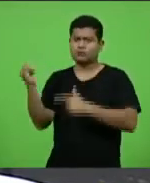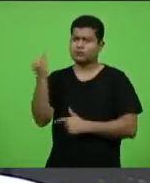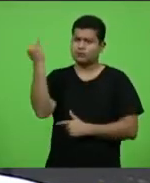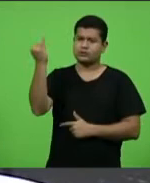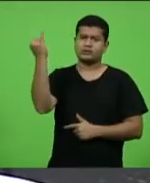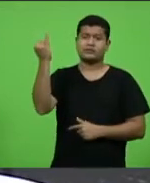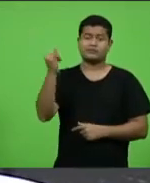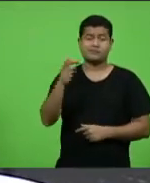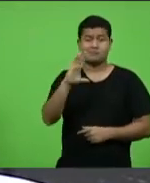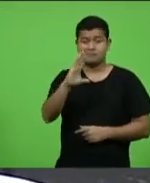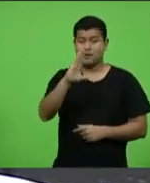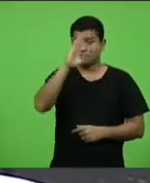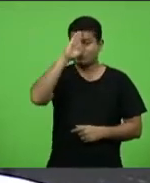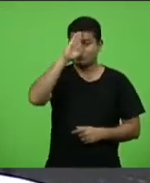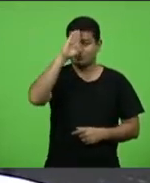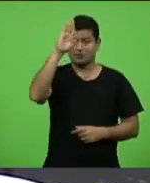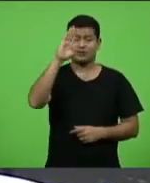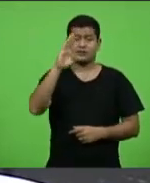elas são